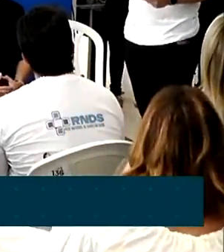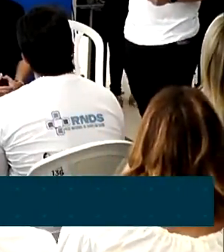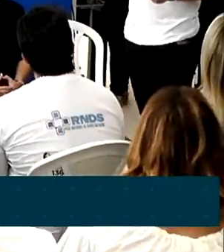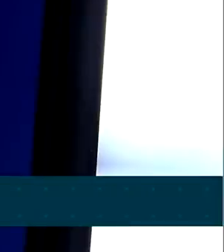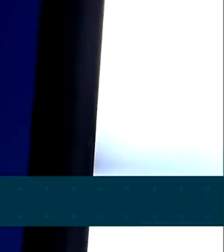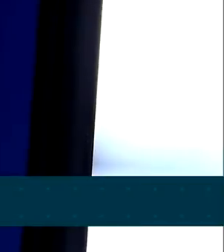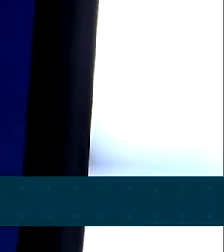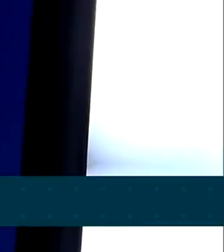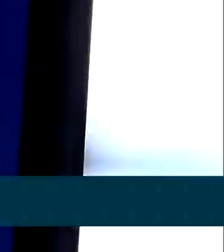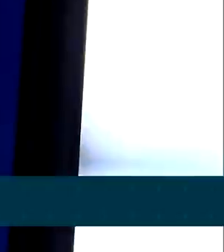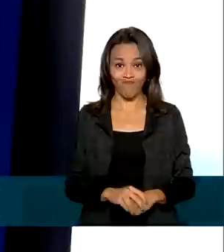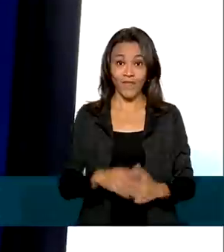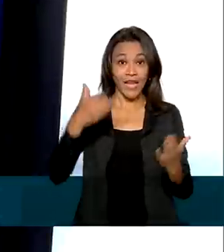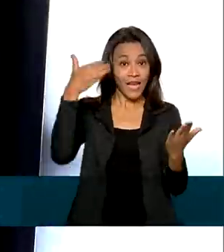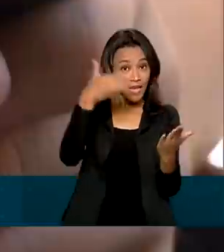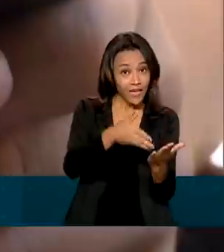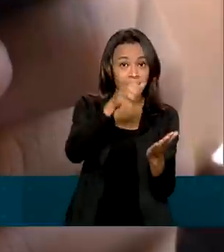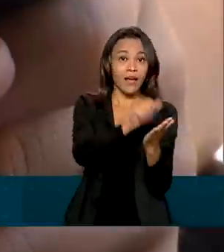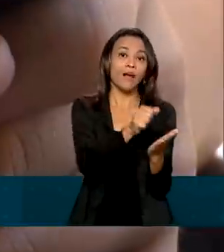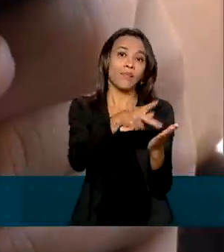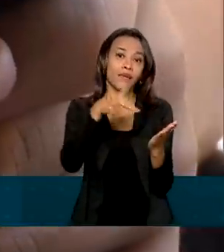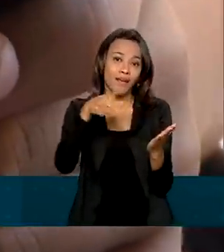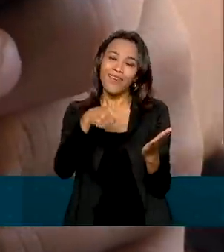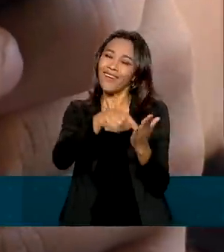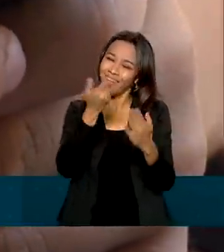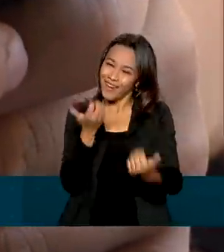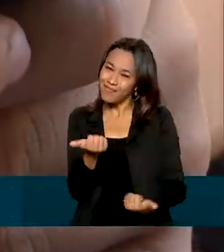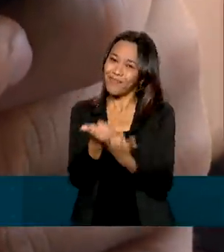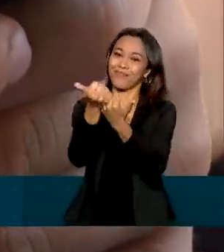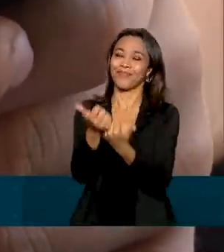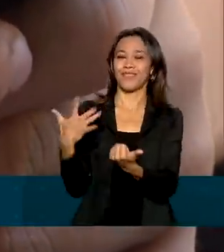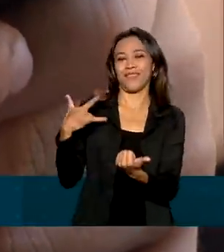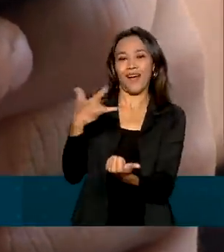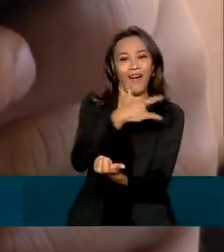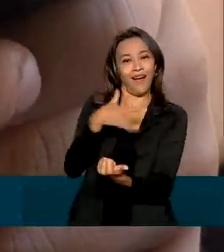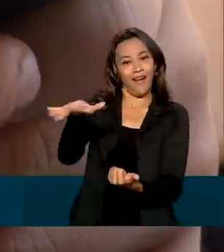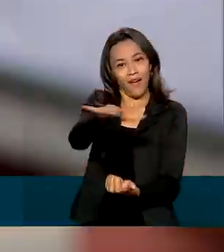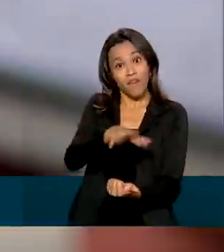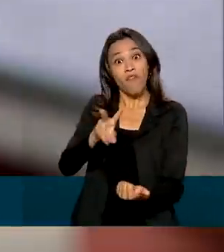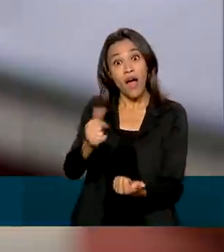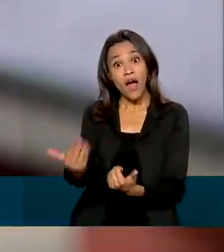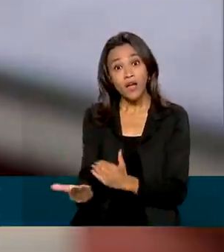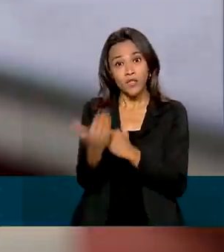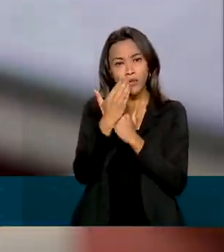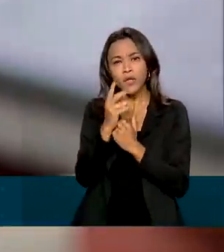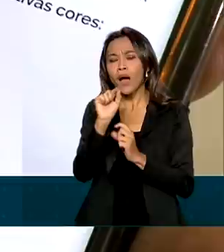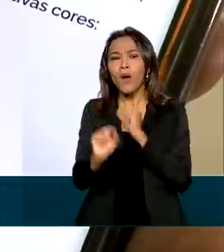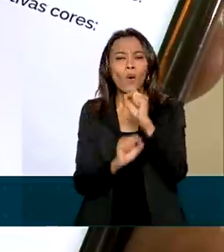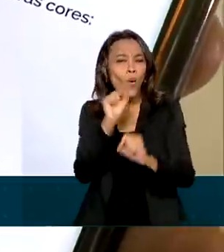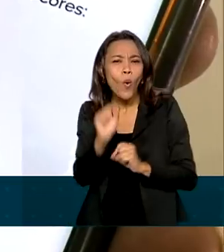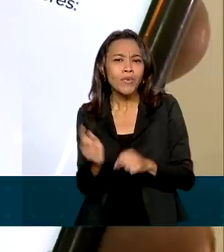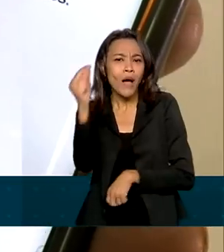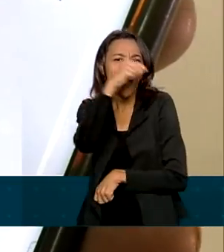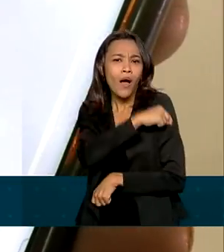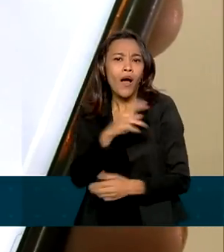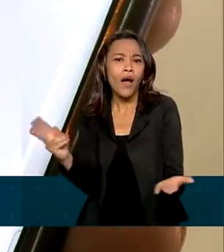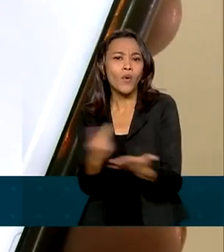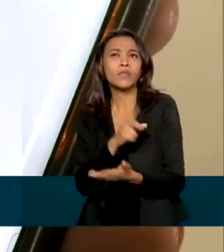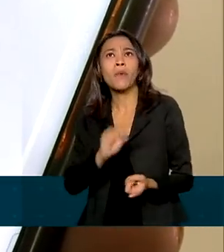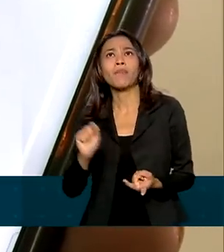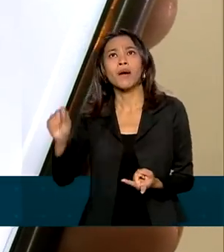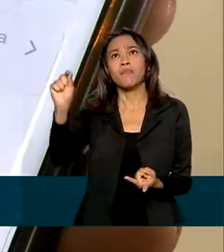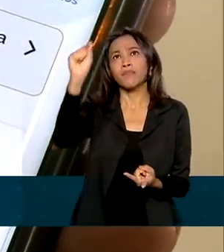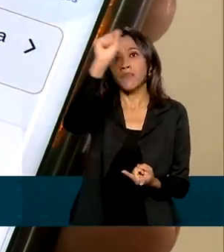de Marachal de Odoro. A conectividade a favor da saúde vai ajudar no monitoramento da vacinação, já que as